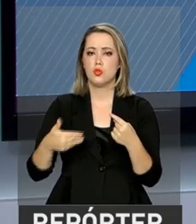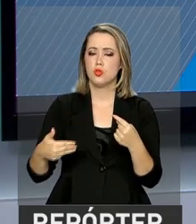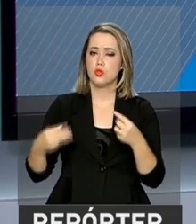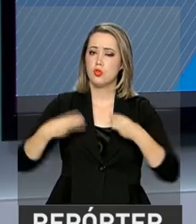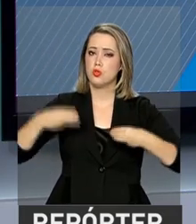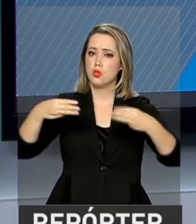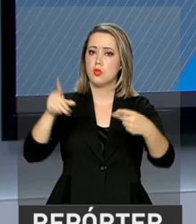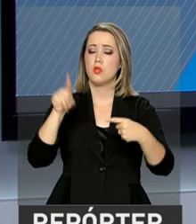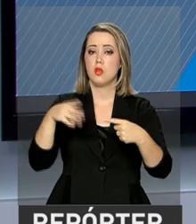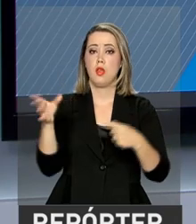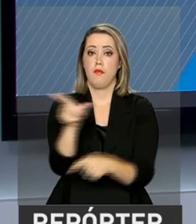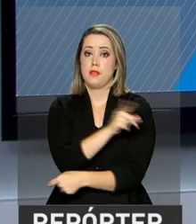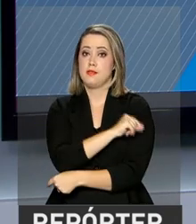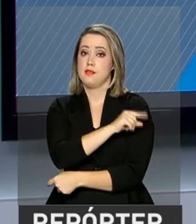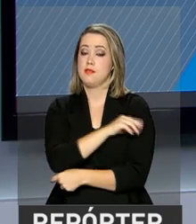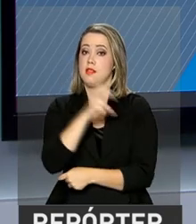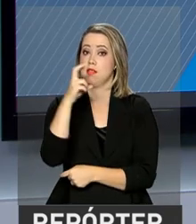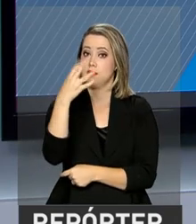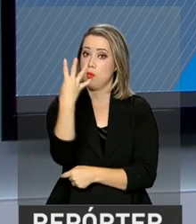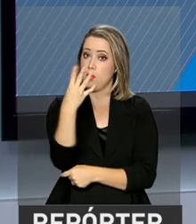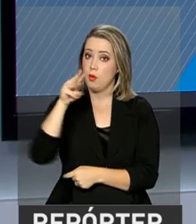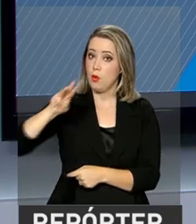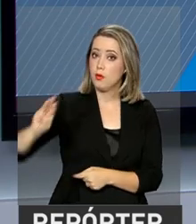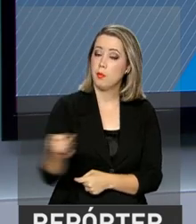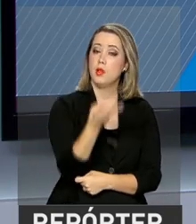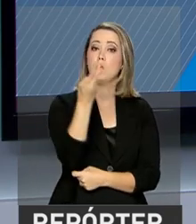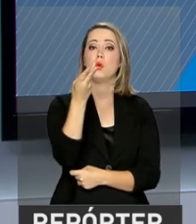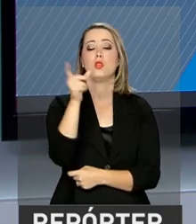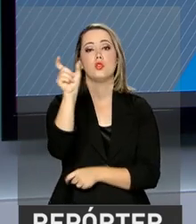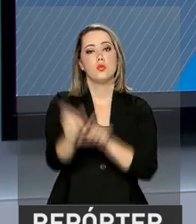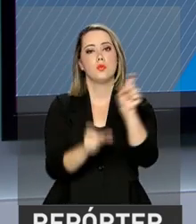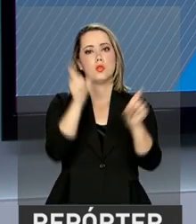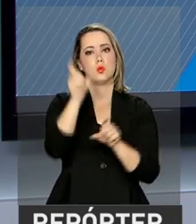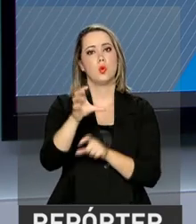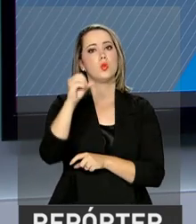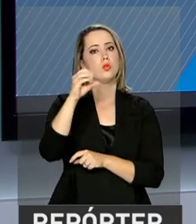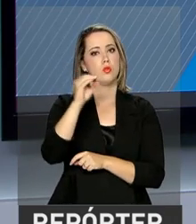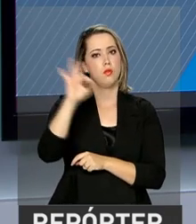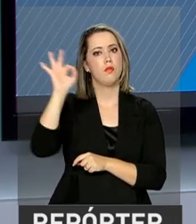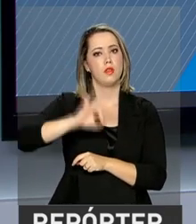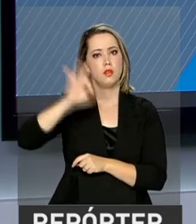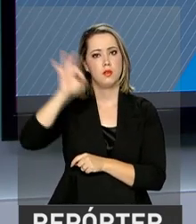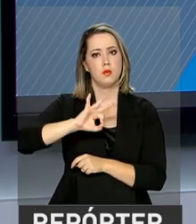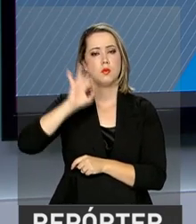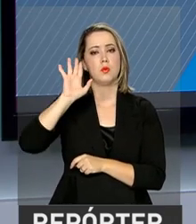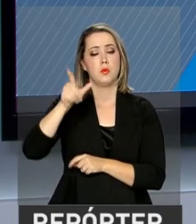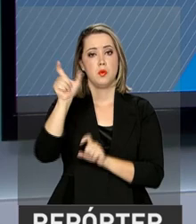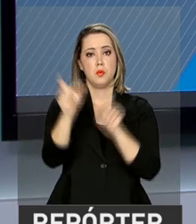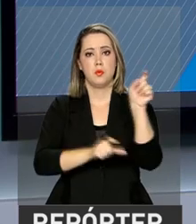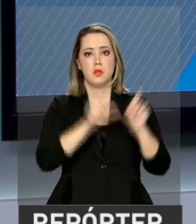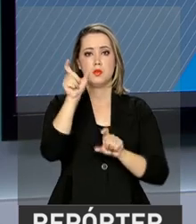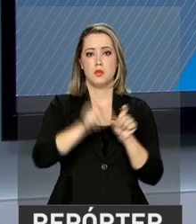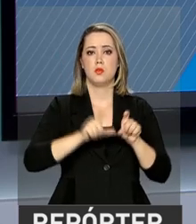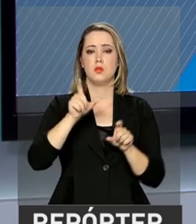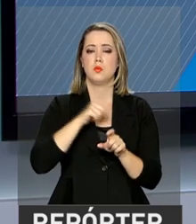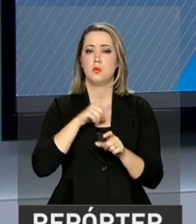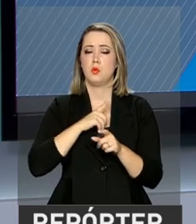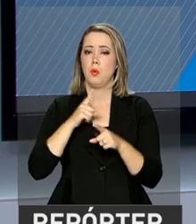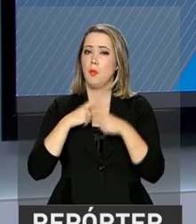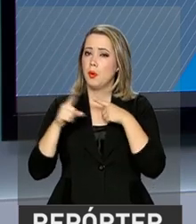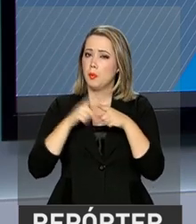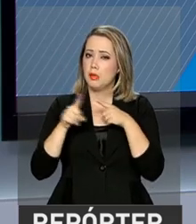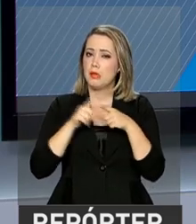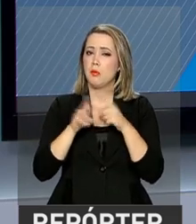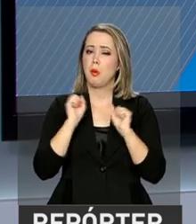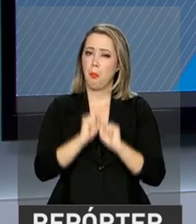imunizar cerca de 54 milhões de pessoas. 90% do público-alvo formado por pessoas consideradas mais